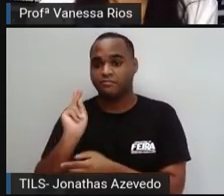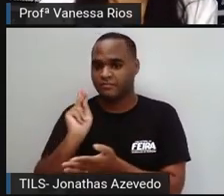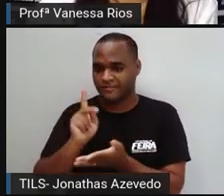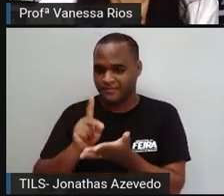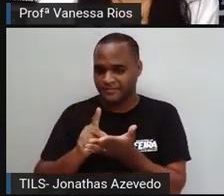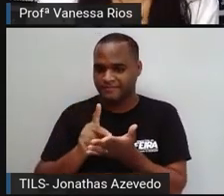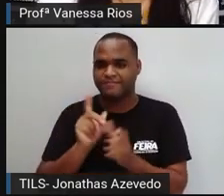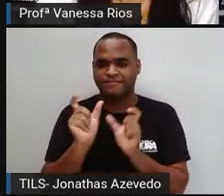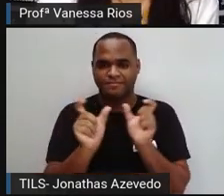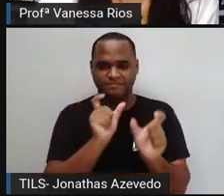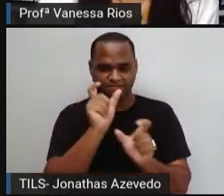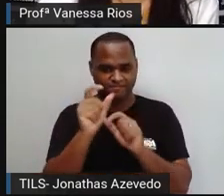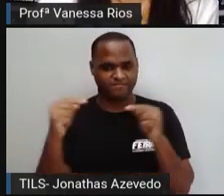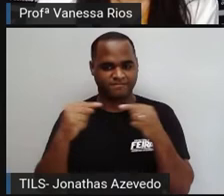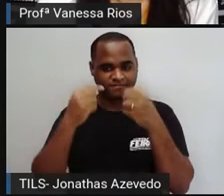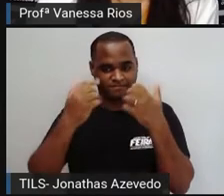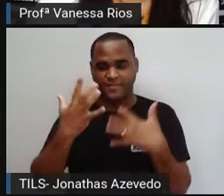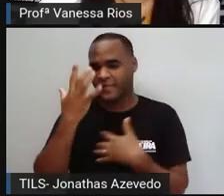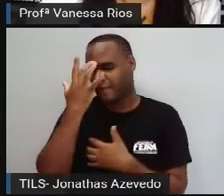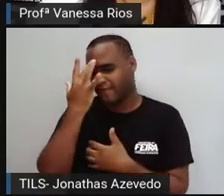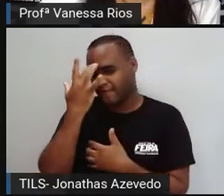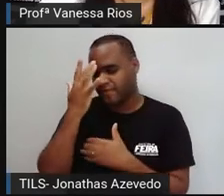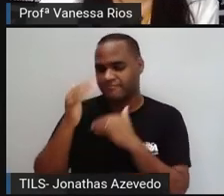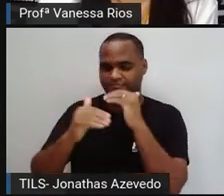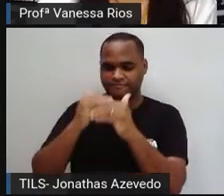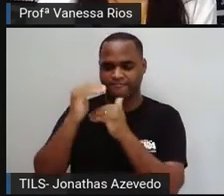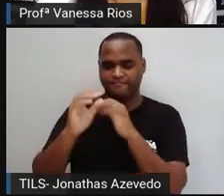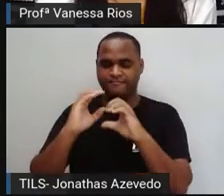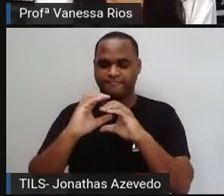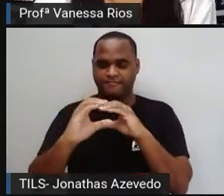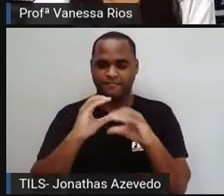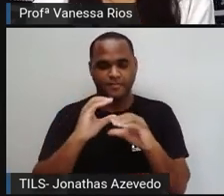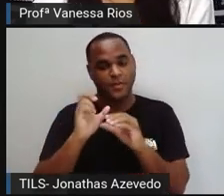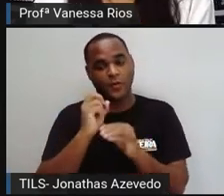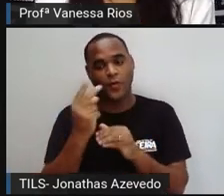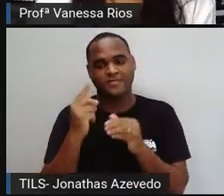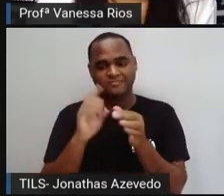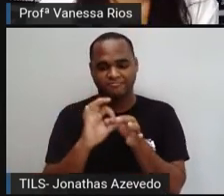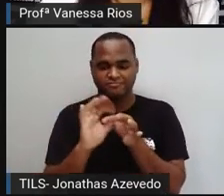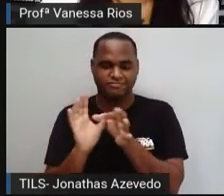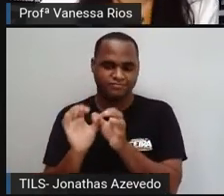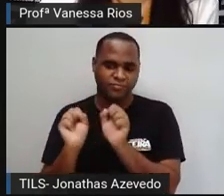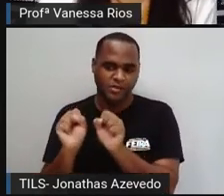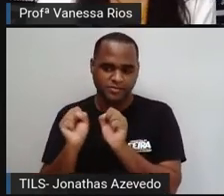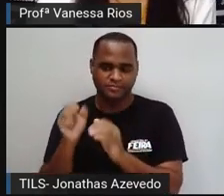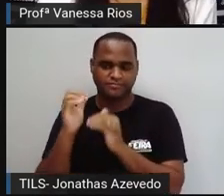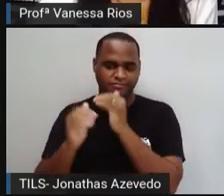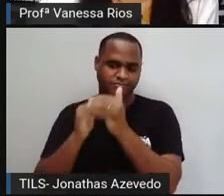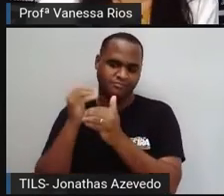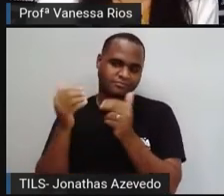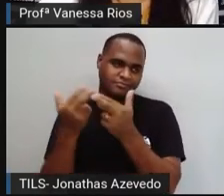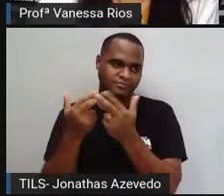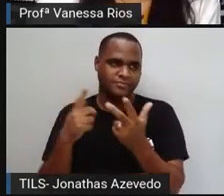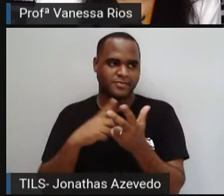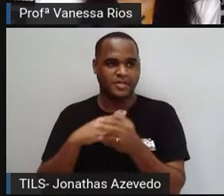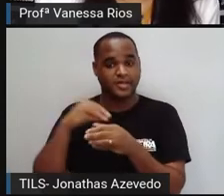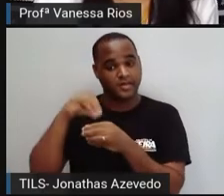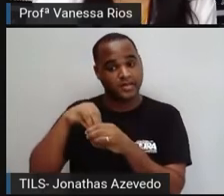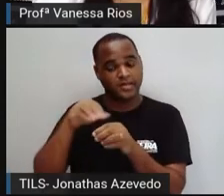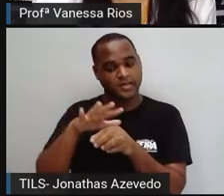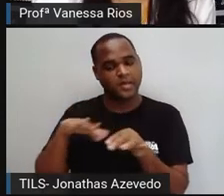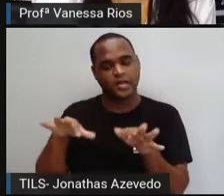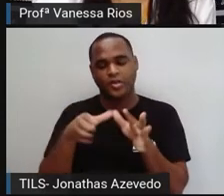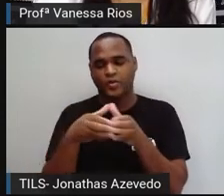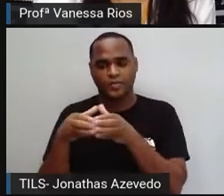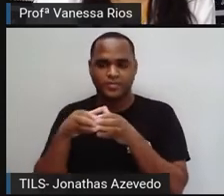palavras, para facilitar o processo de comunicação, ou para permitir o processo de comunicação em determinados